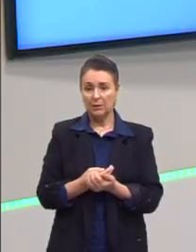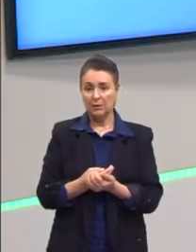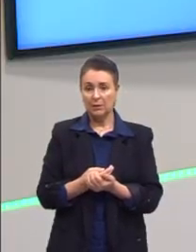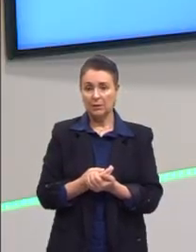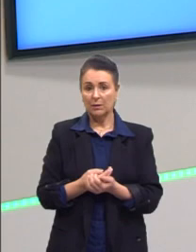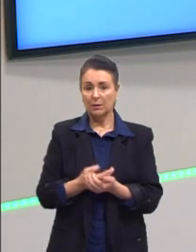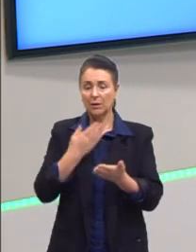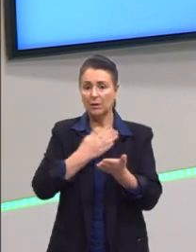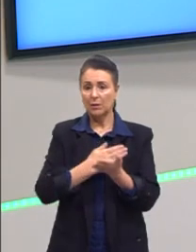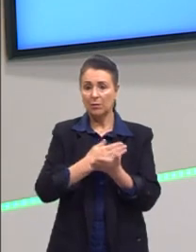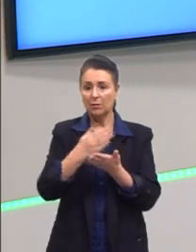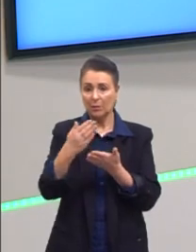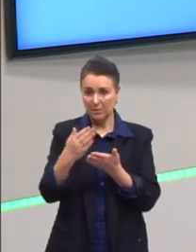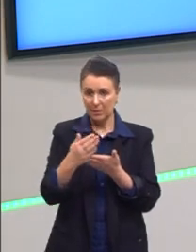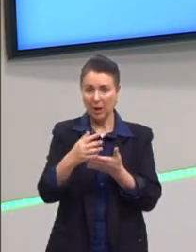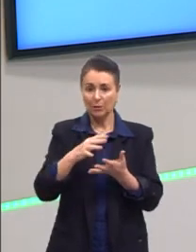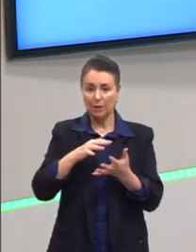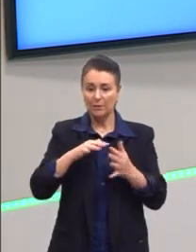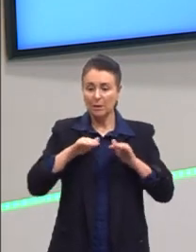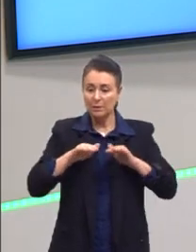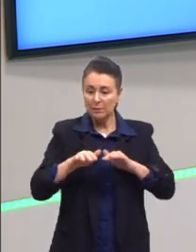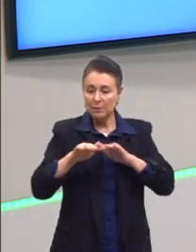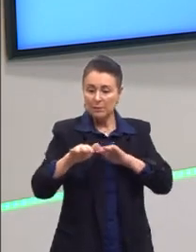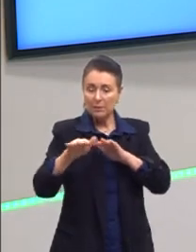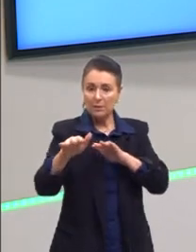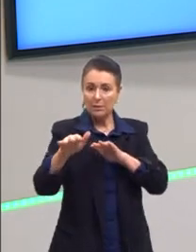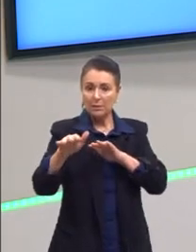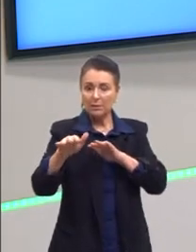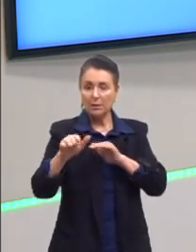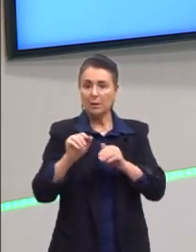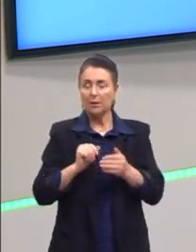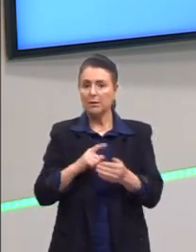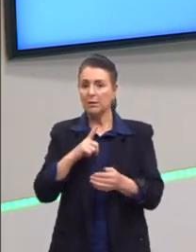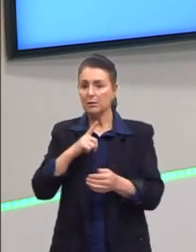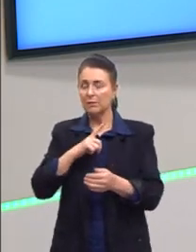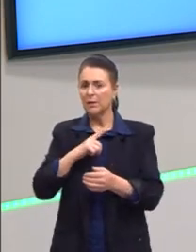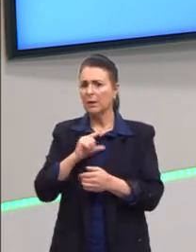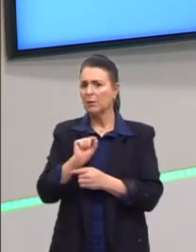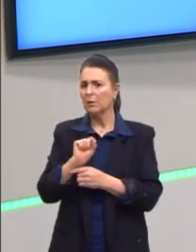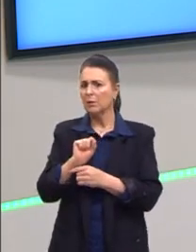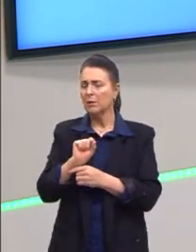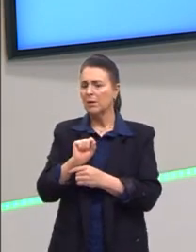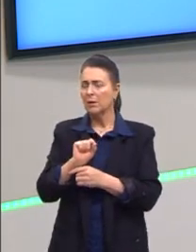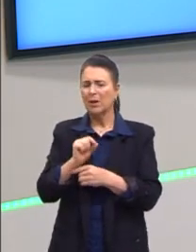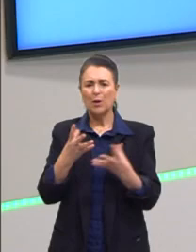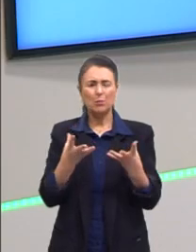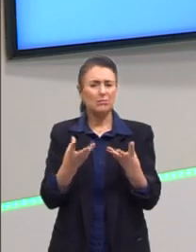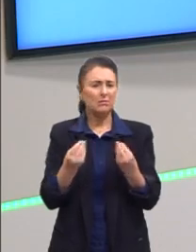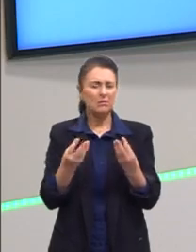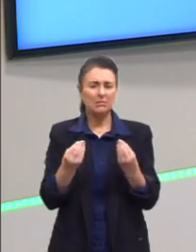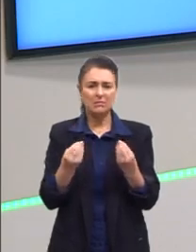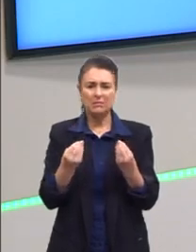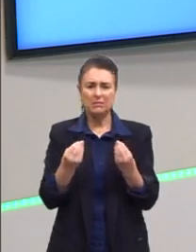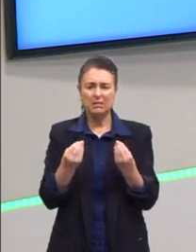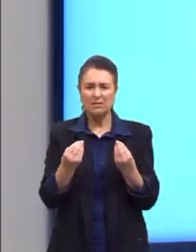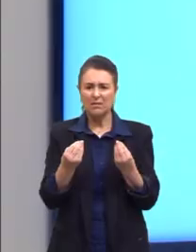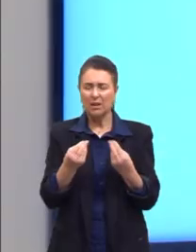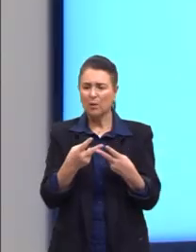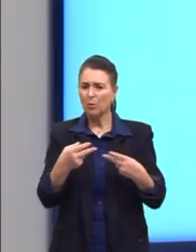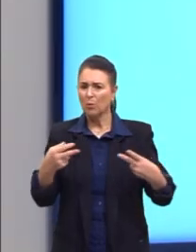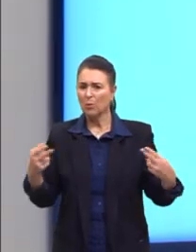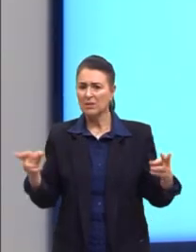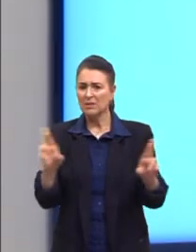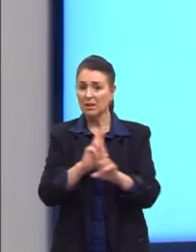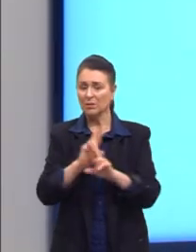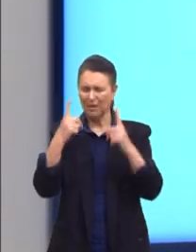nós entramos durante essas manifestações, então, nós tivemos muita questão relacionada